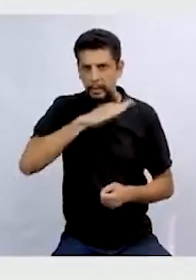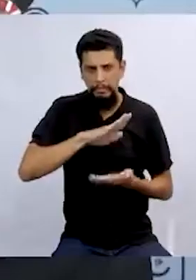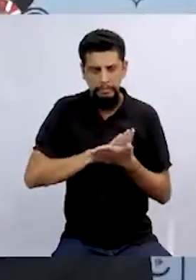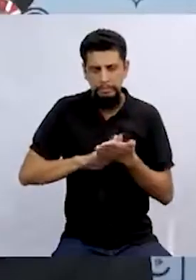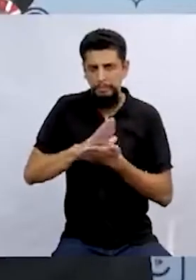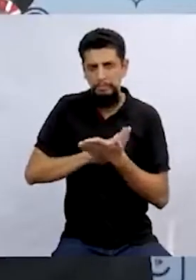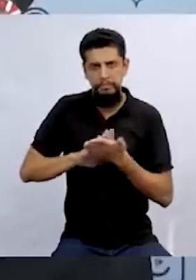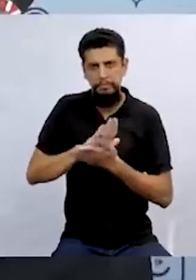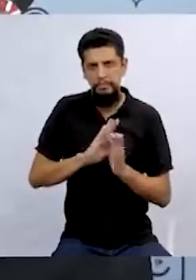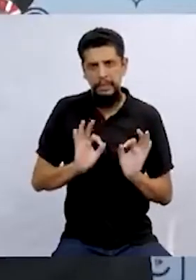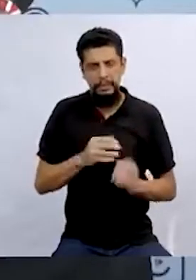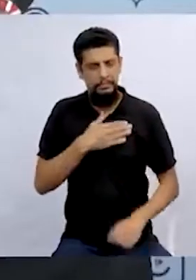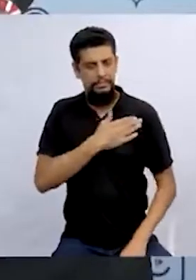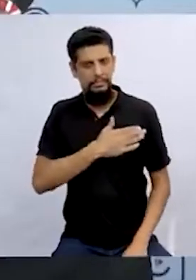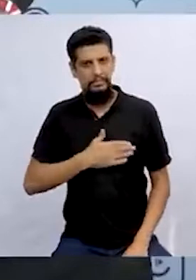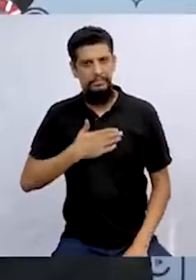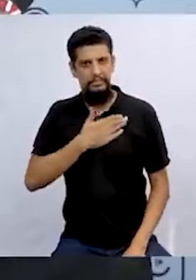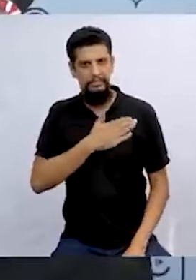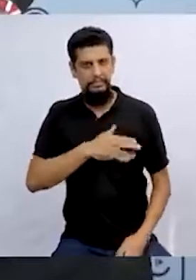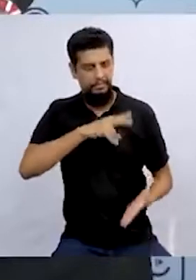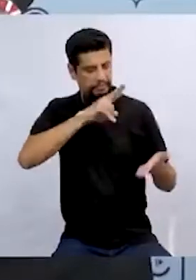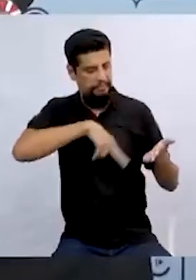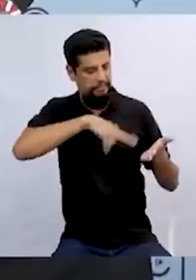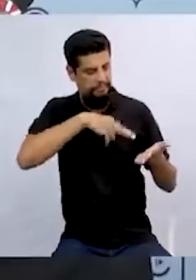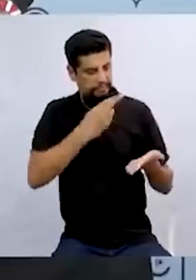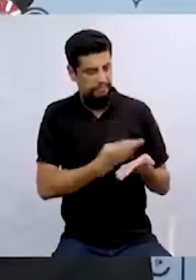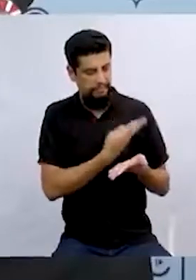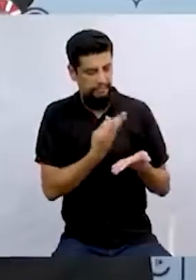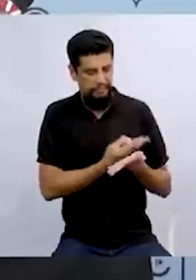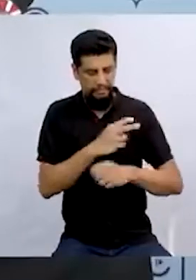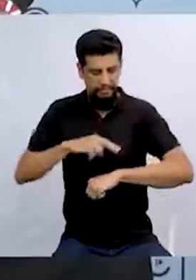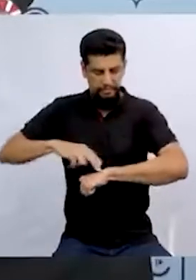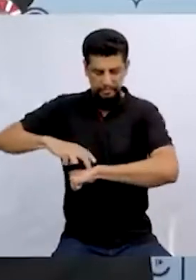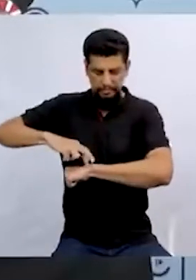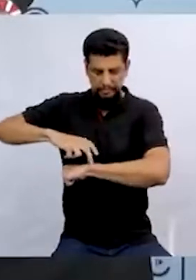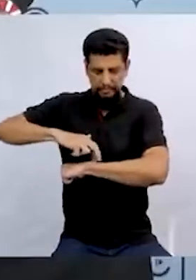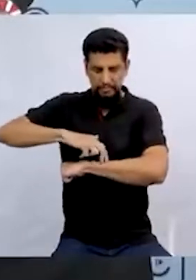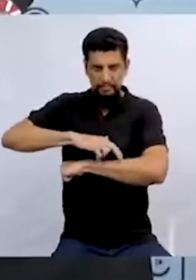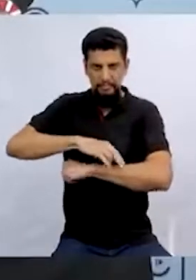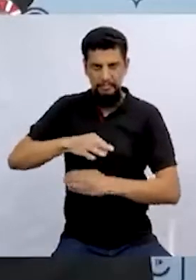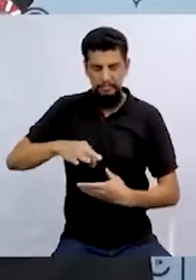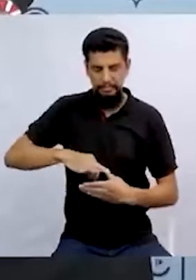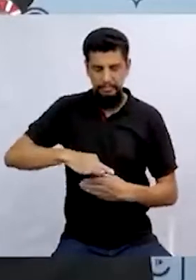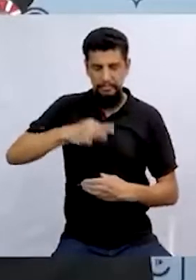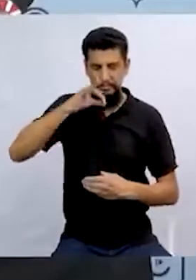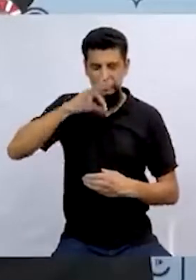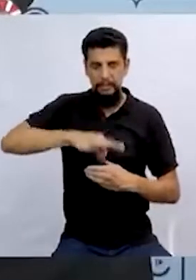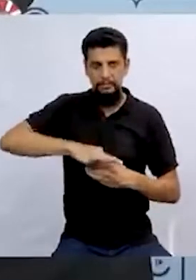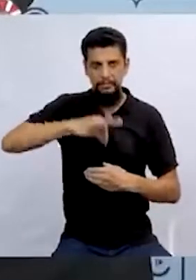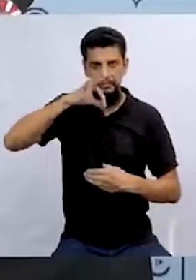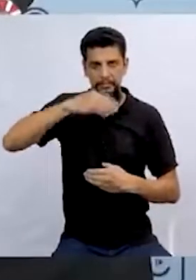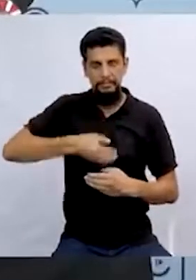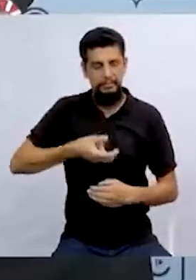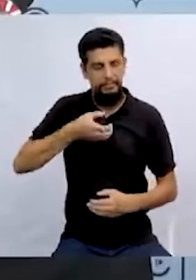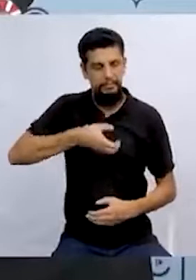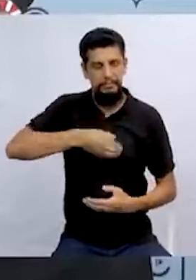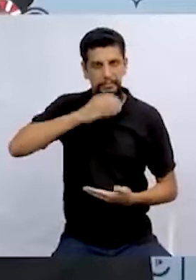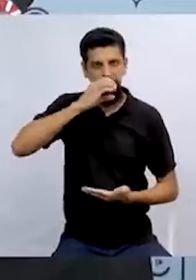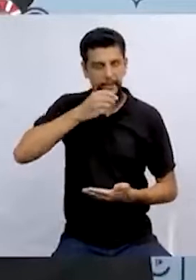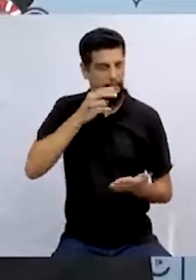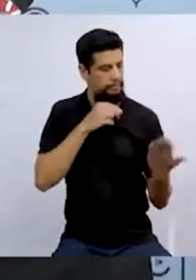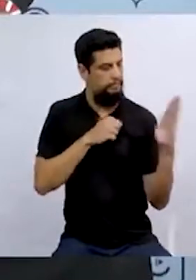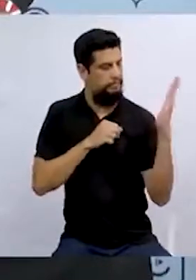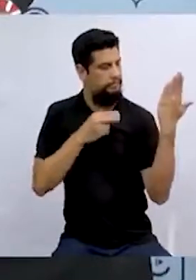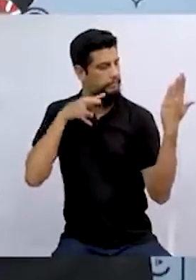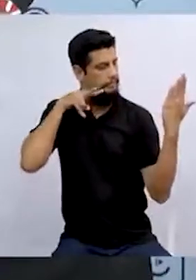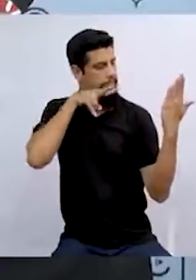ninguém. Ela gostava de ler revistas de moda, de tomar chá e olhar-se no